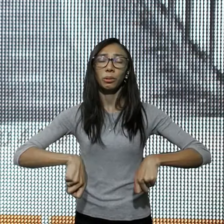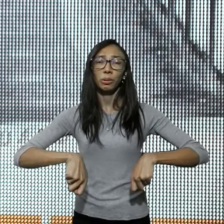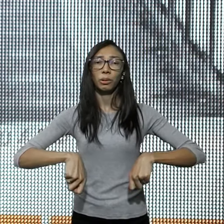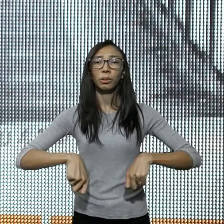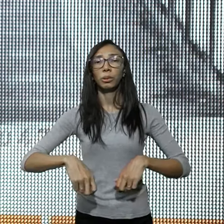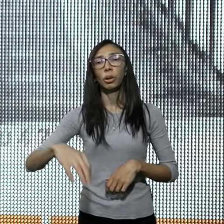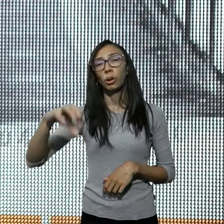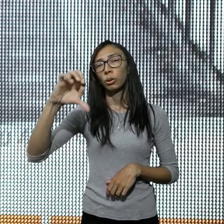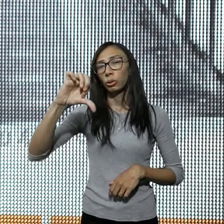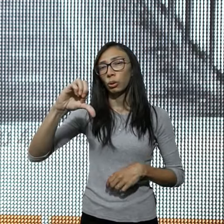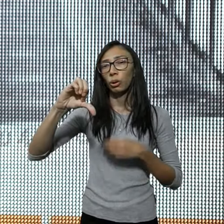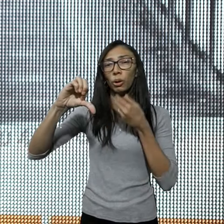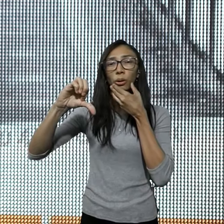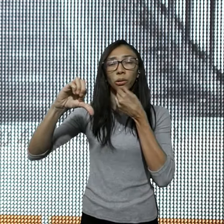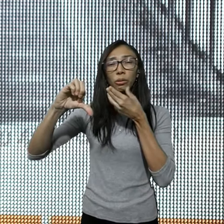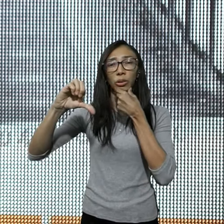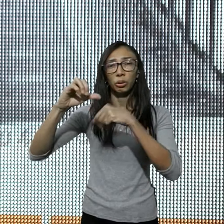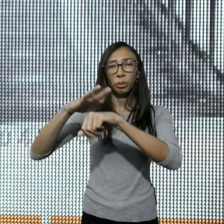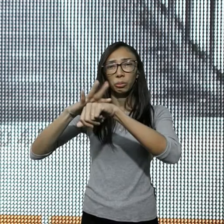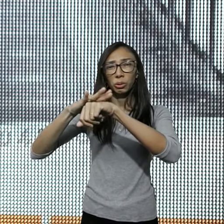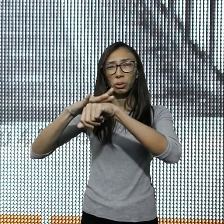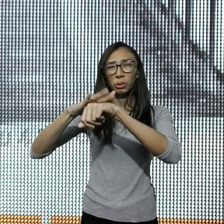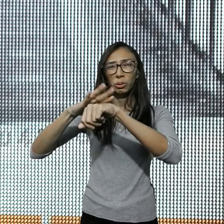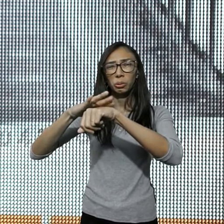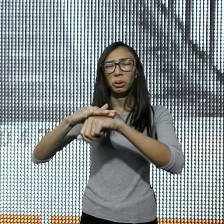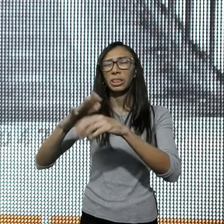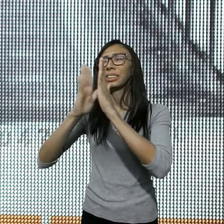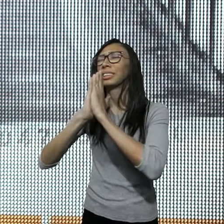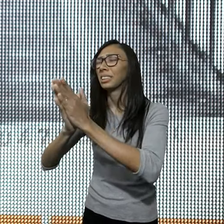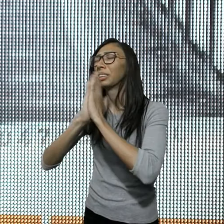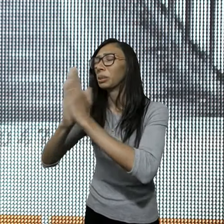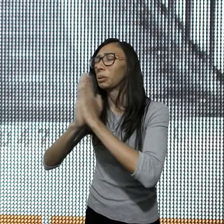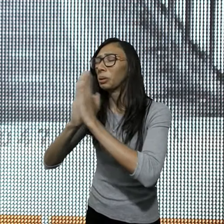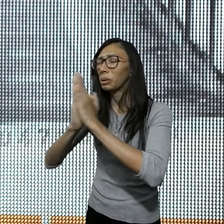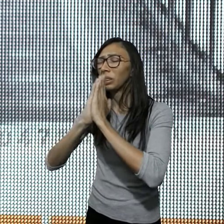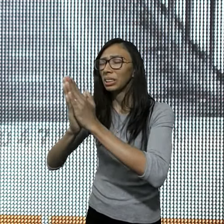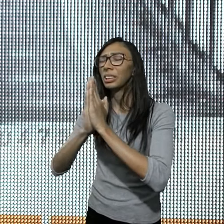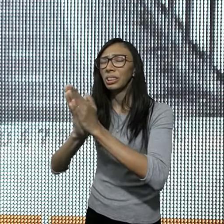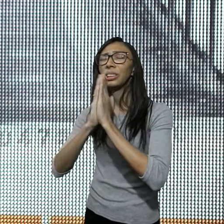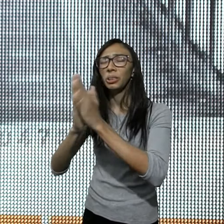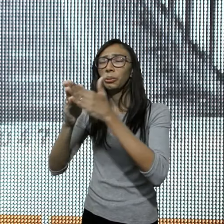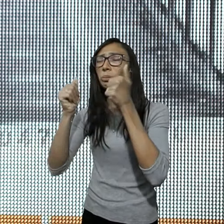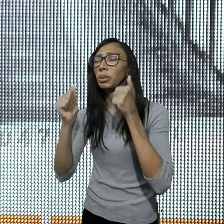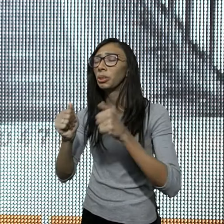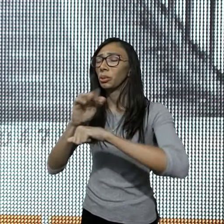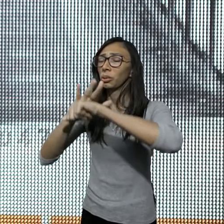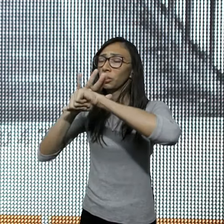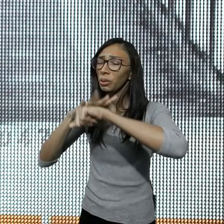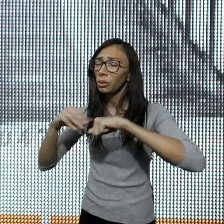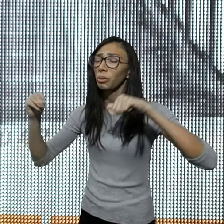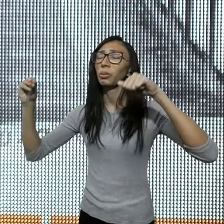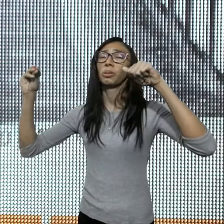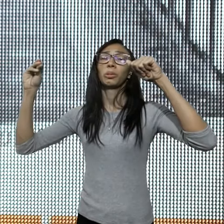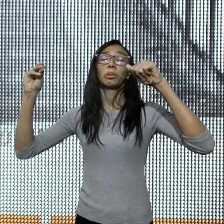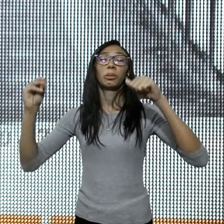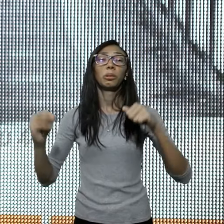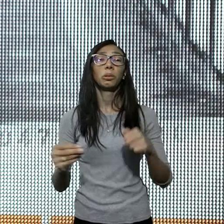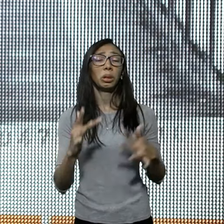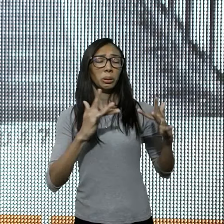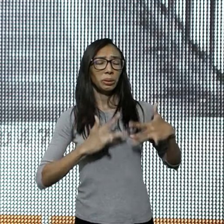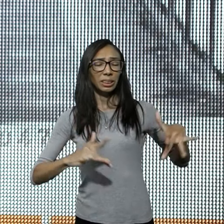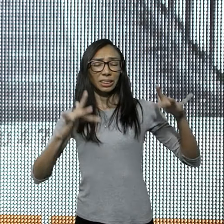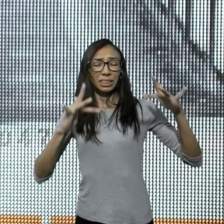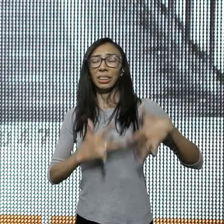esses nove, esses dez, aqui, estavam aflitos, clamando, ajuda, quantas pessoas, aflitas, e clamando, por